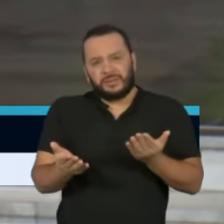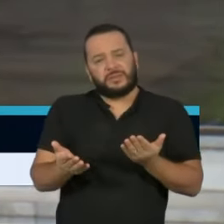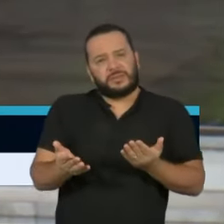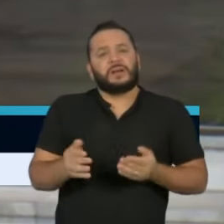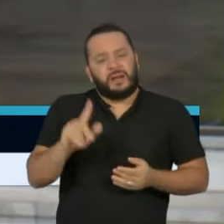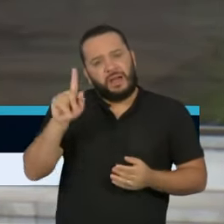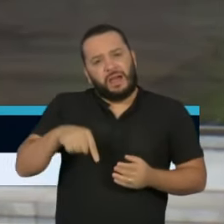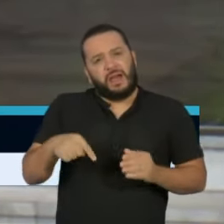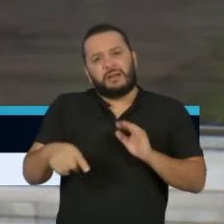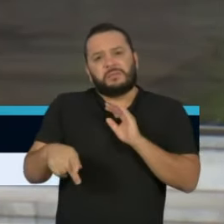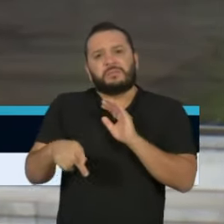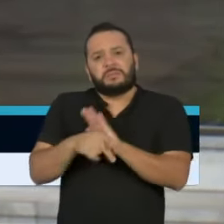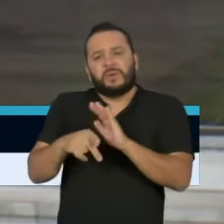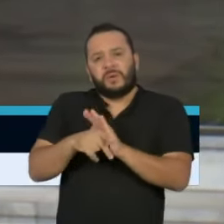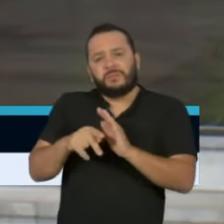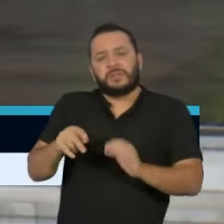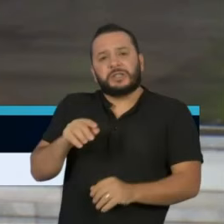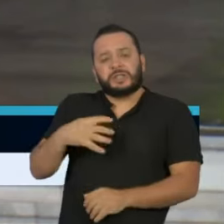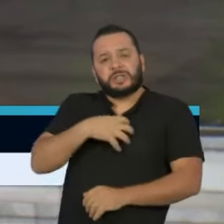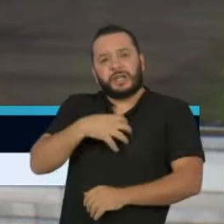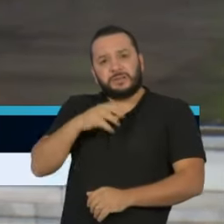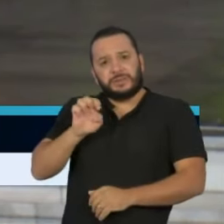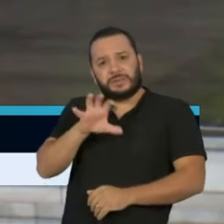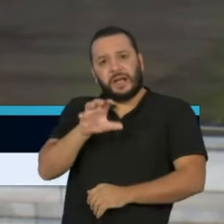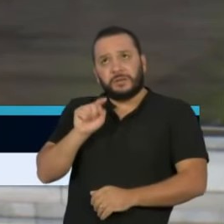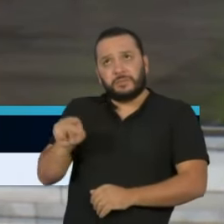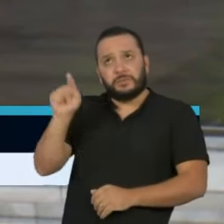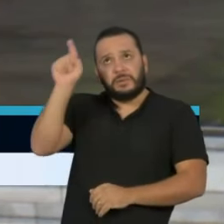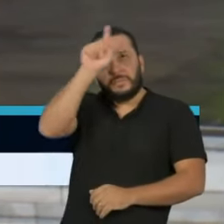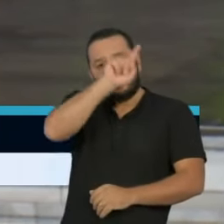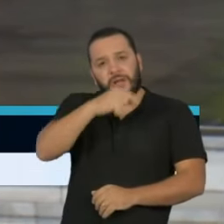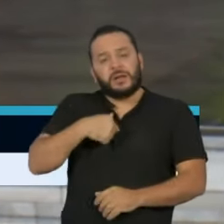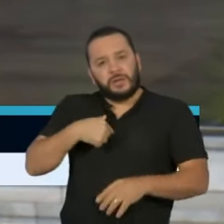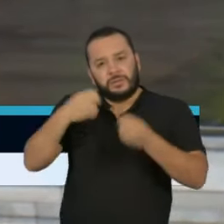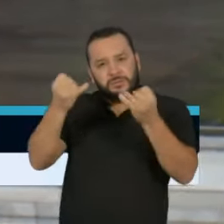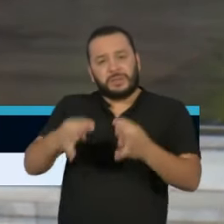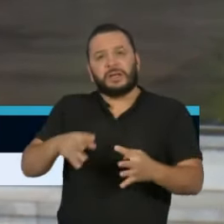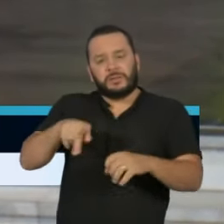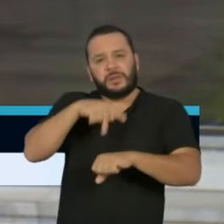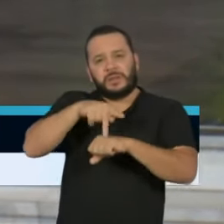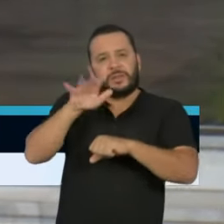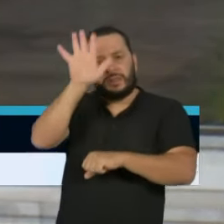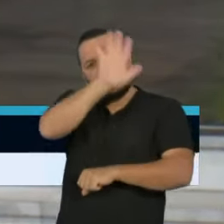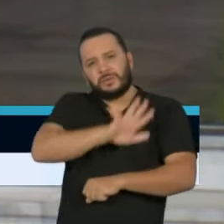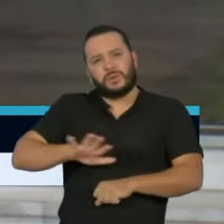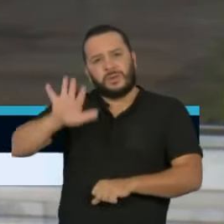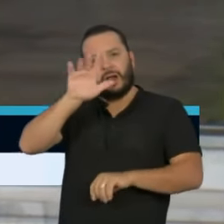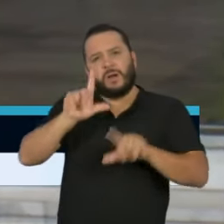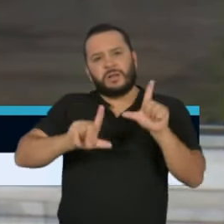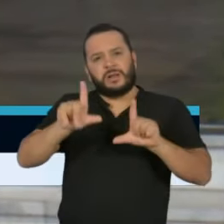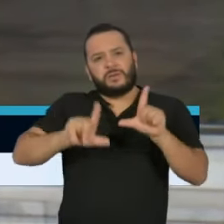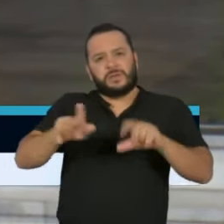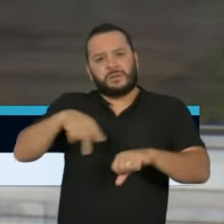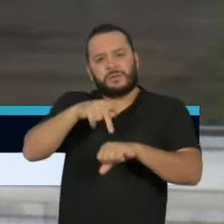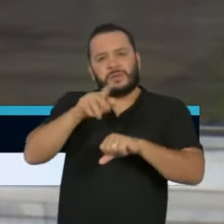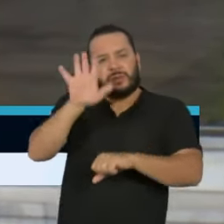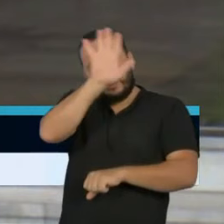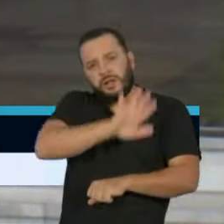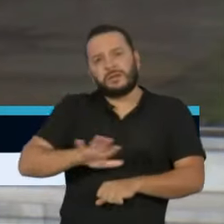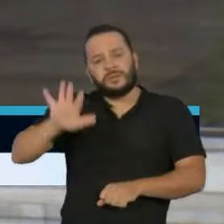característica de cada Estado. Estamos falando aqui de veículos que atendem nacionalmente, que têm leitores,